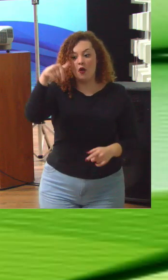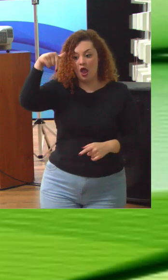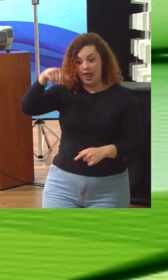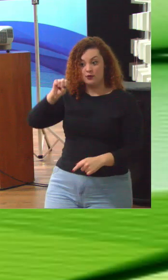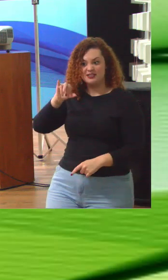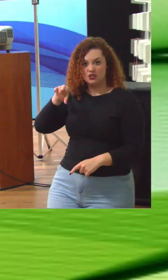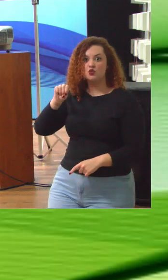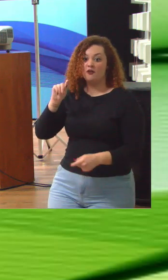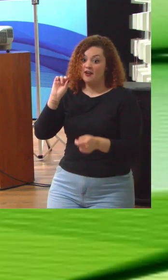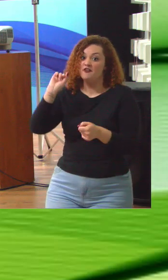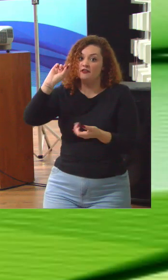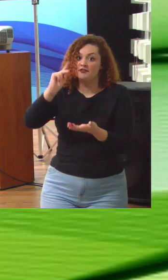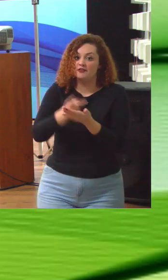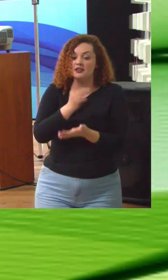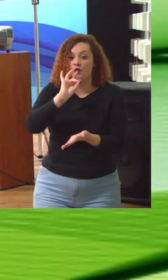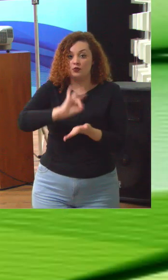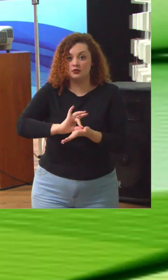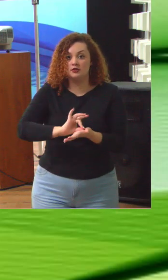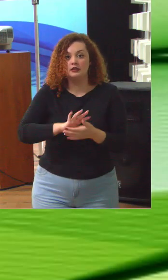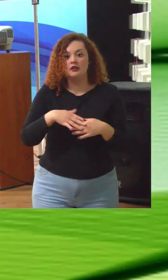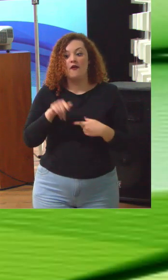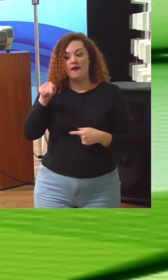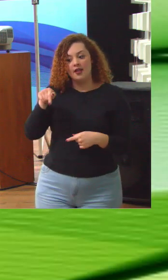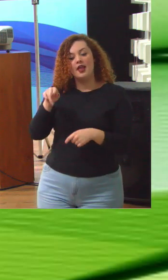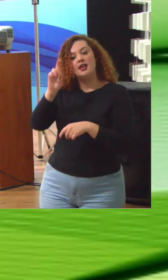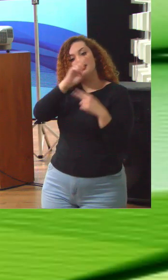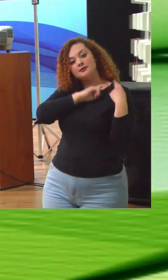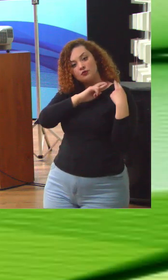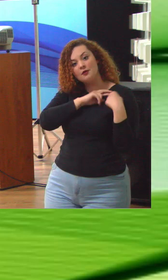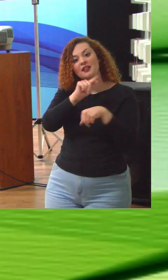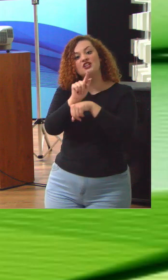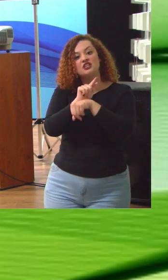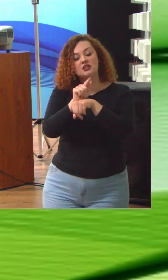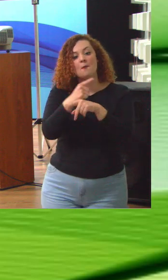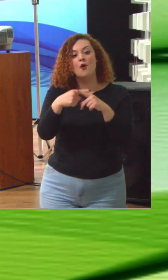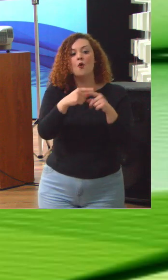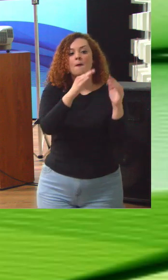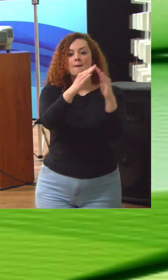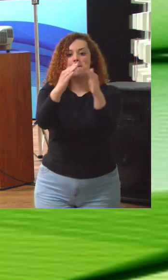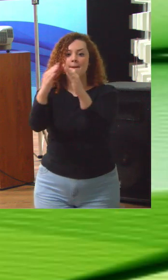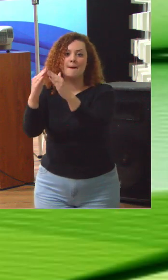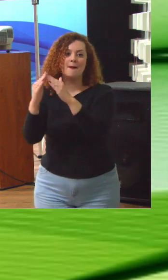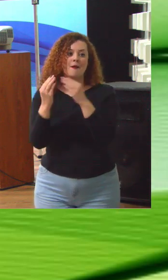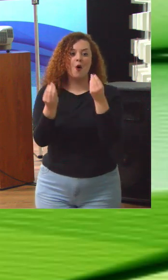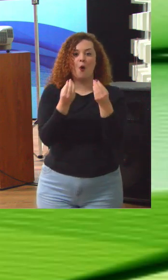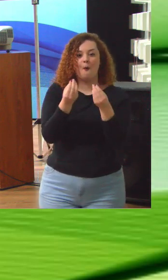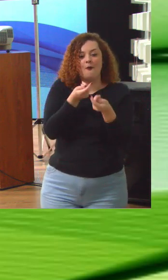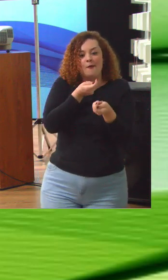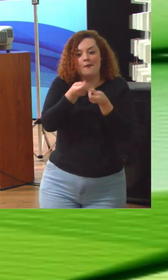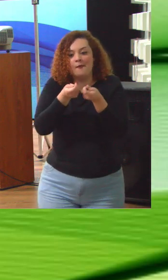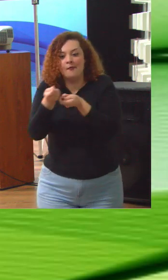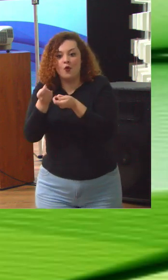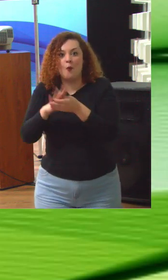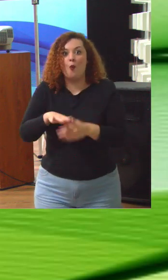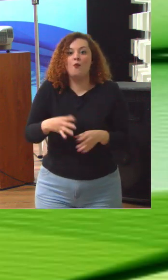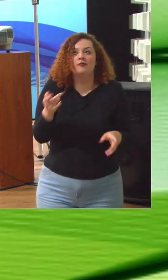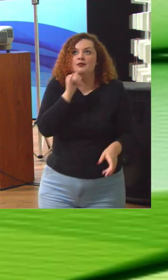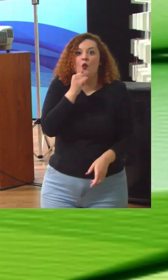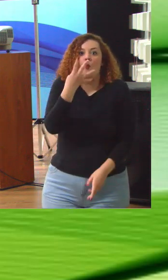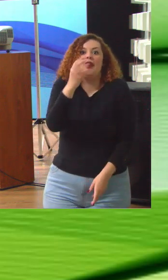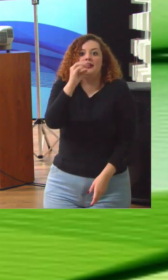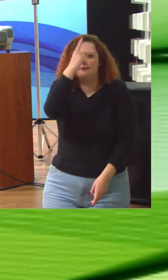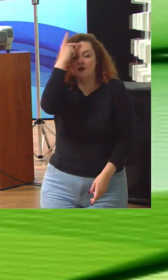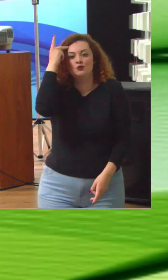é responsável pela gestão porque os moradores obviamente não podem gerenciar diretamente como é que 40 pessoas vão